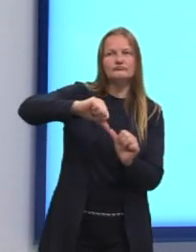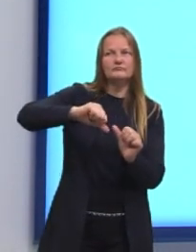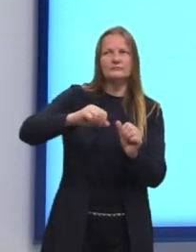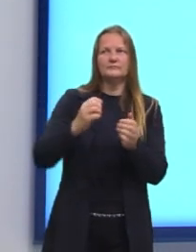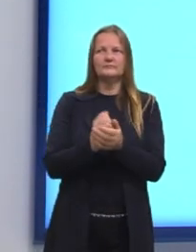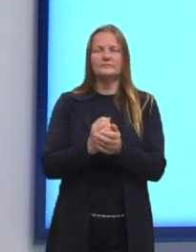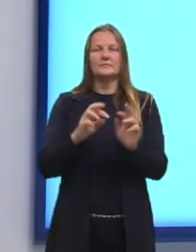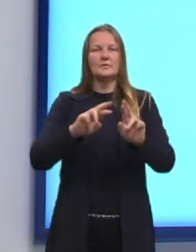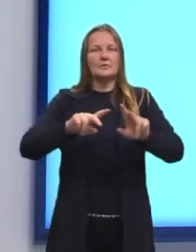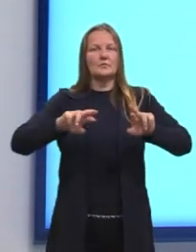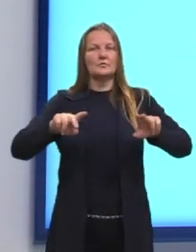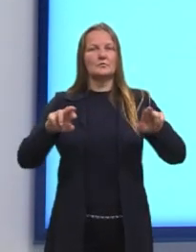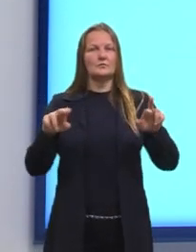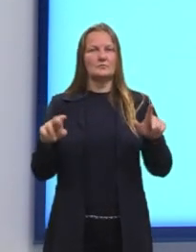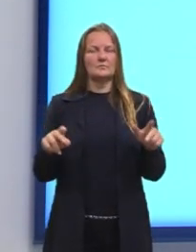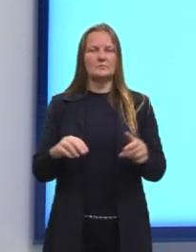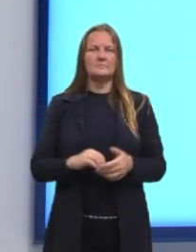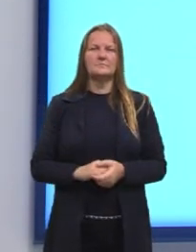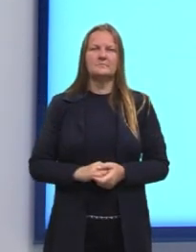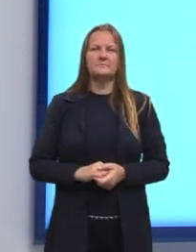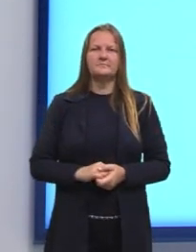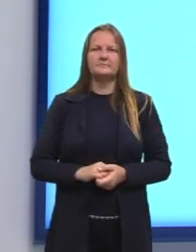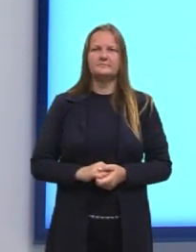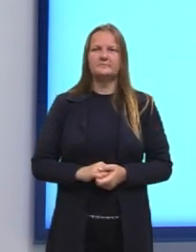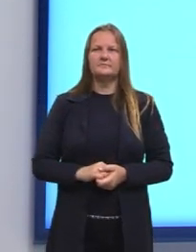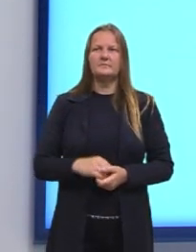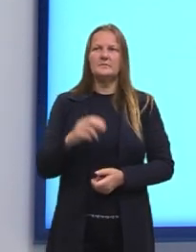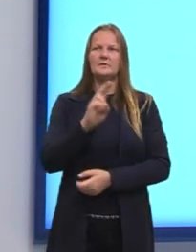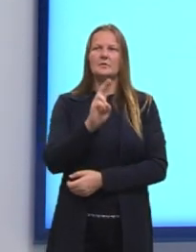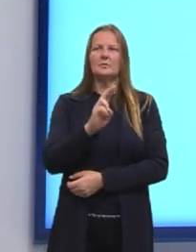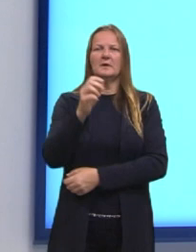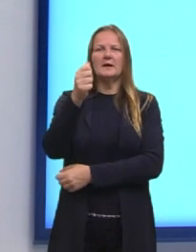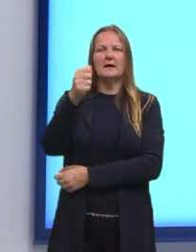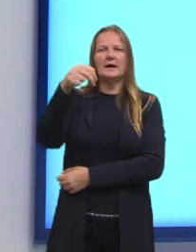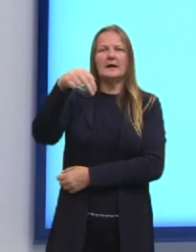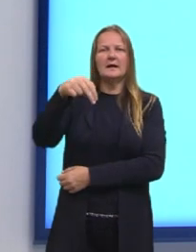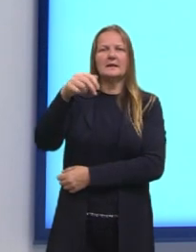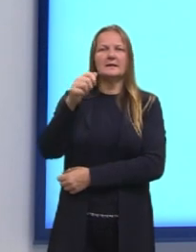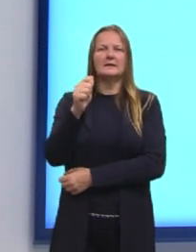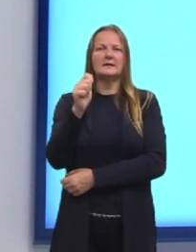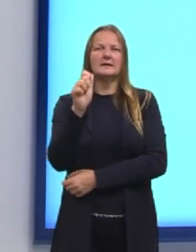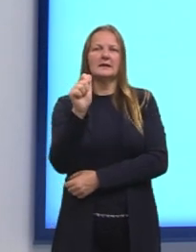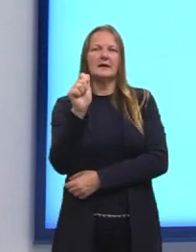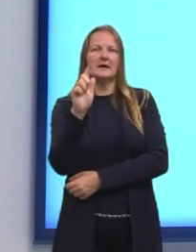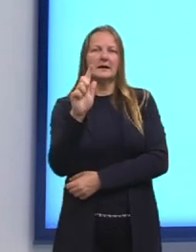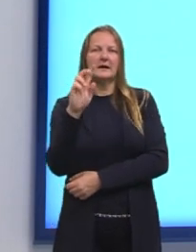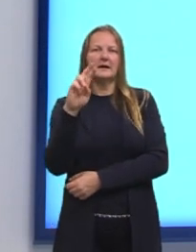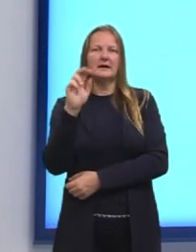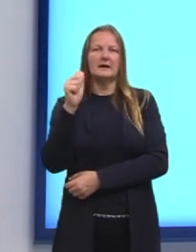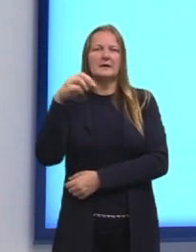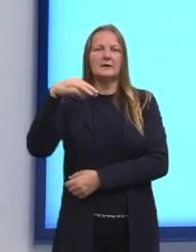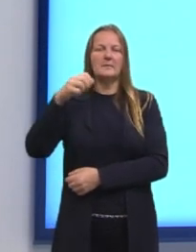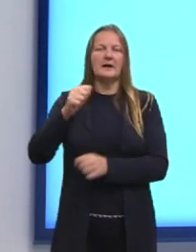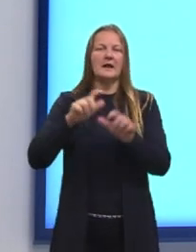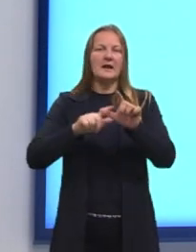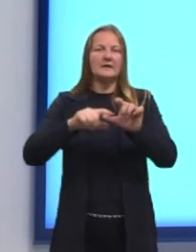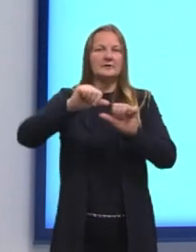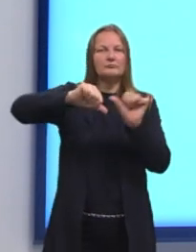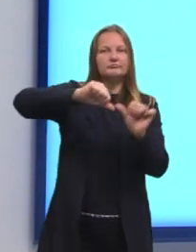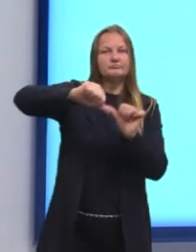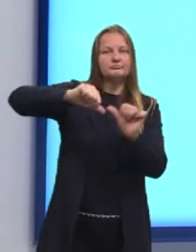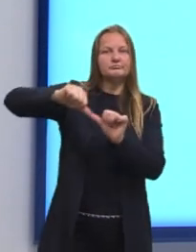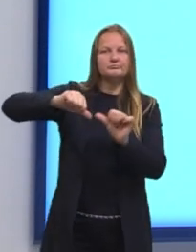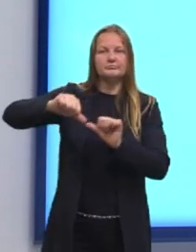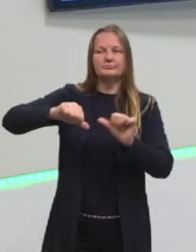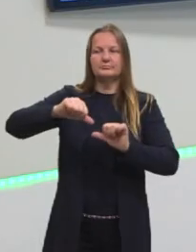trocar a ordem deles. Então a gente chama de anagrama, trocar as letrinhas de lugar. E é